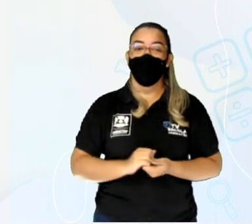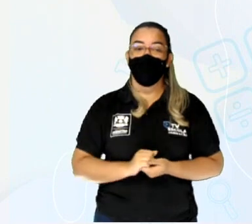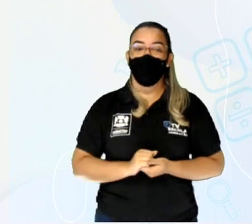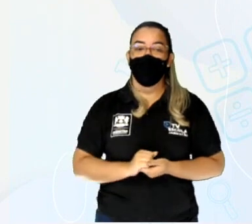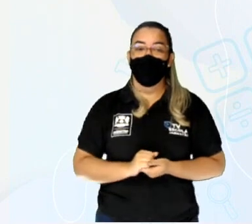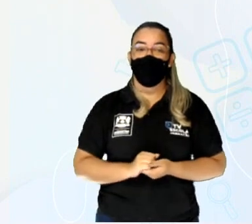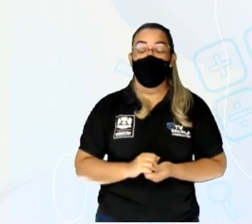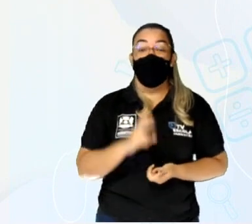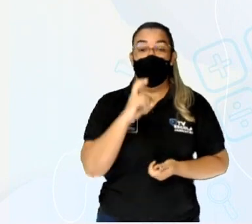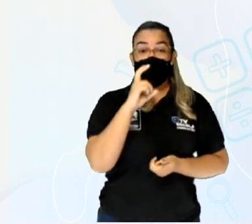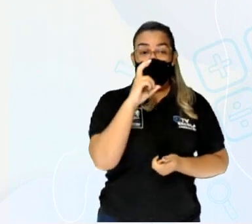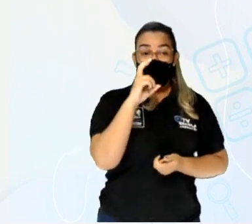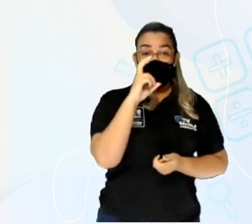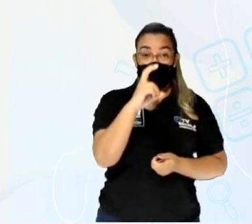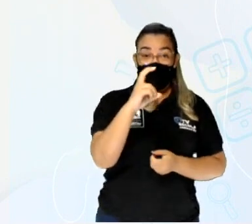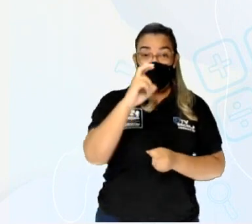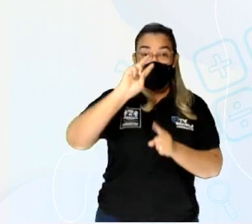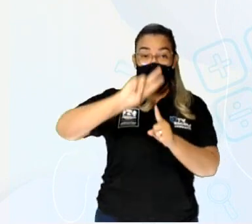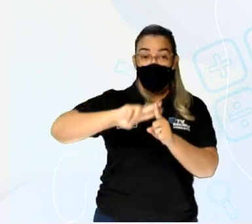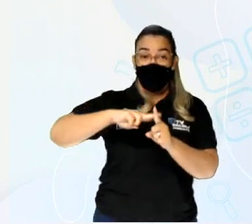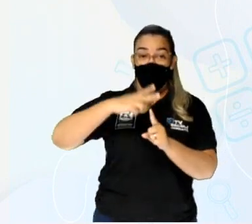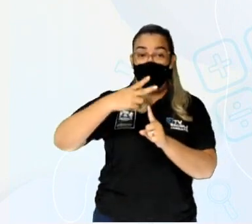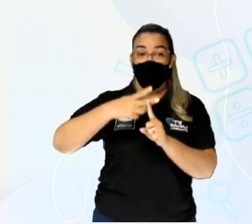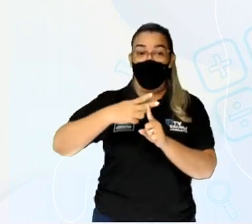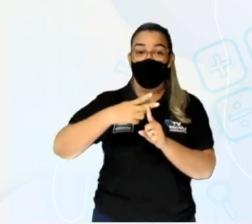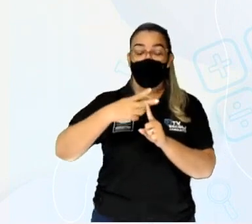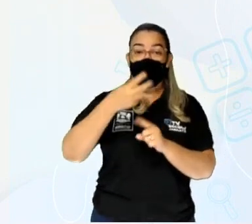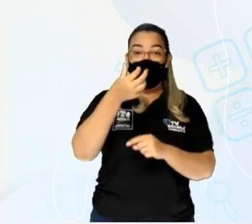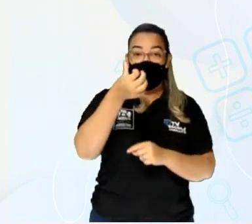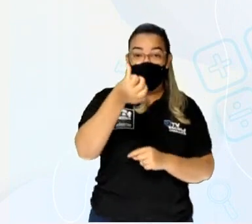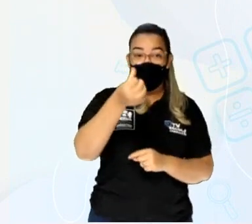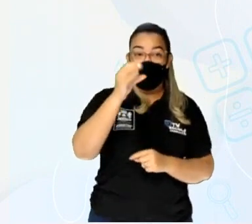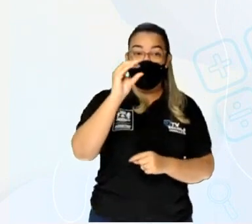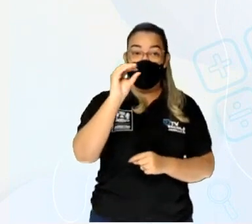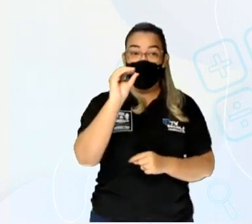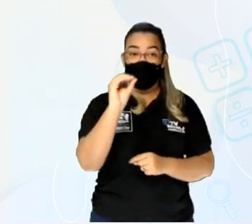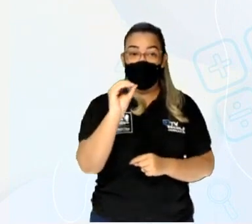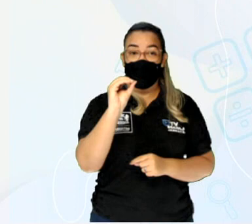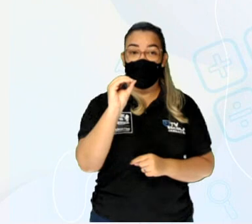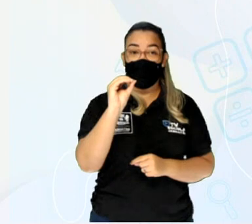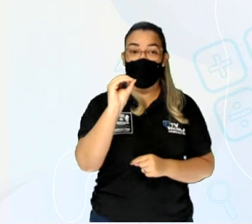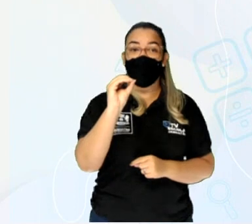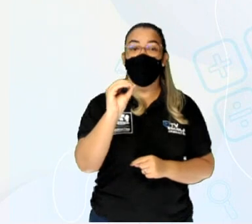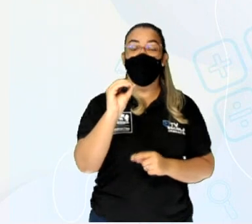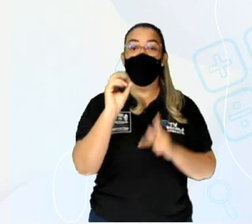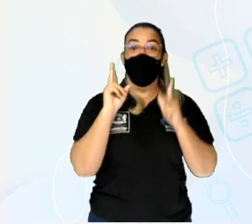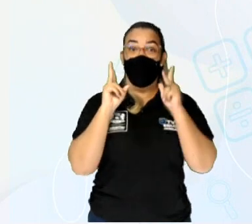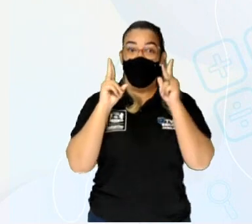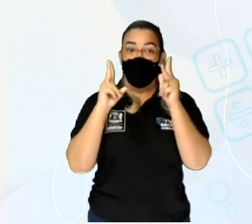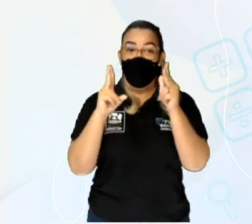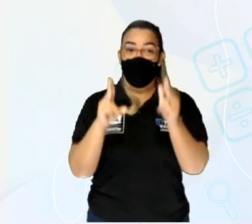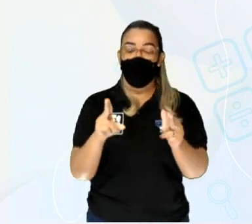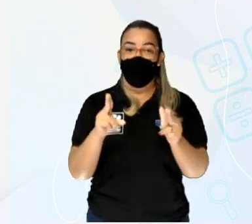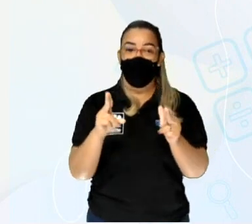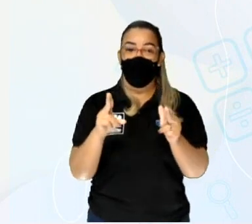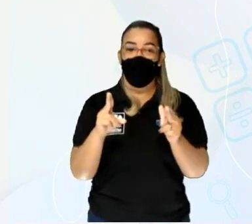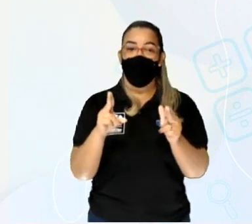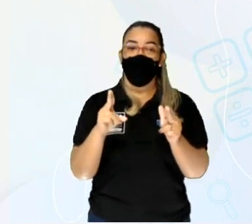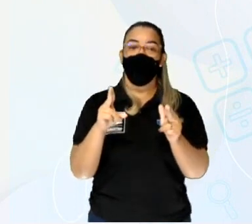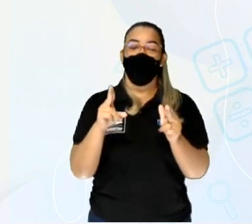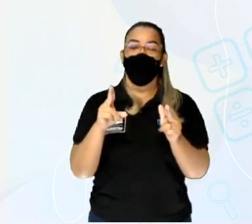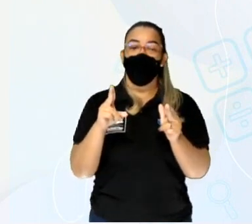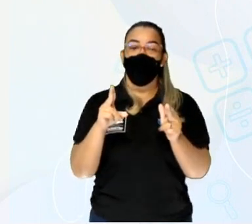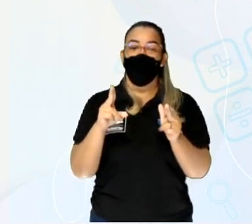Para isso, basta multiplicarmos. Nós temos aqui no exemplo 5 minutos vezes 60. 5 vezes